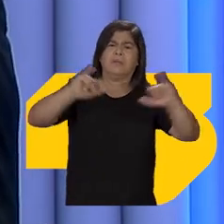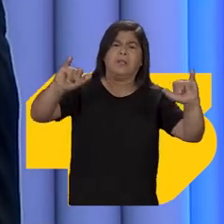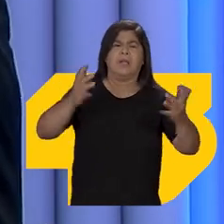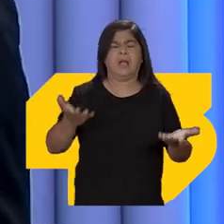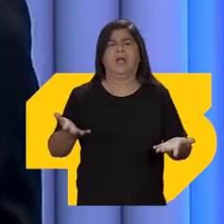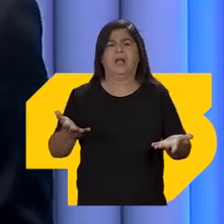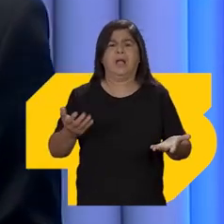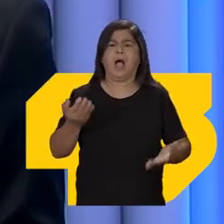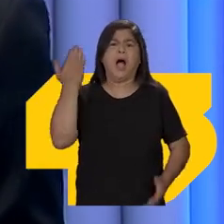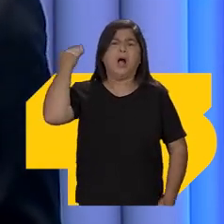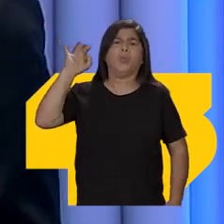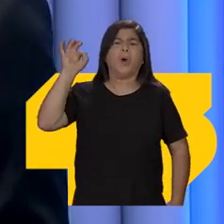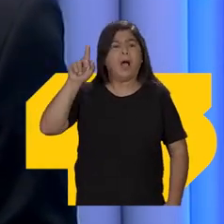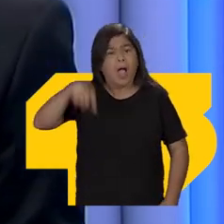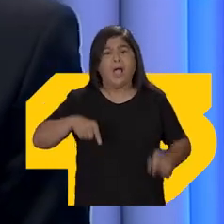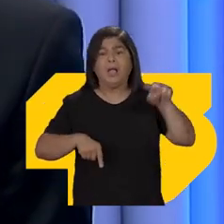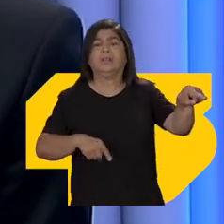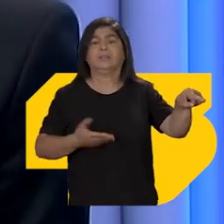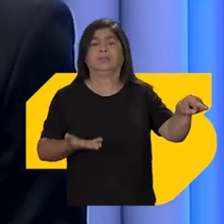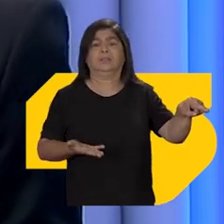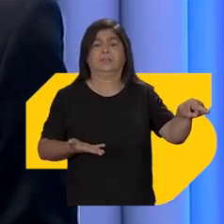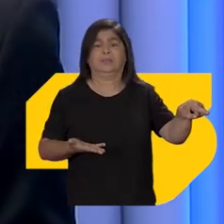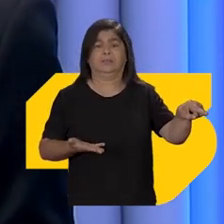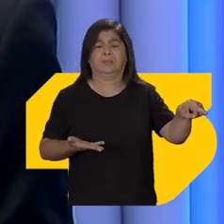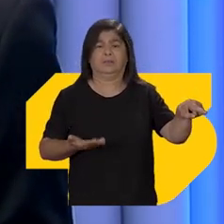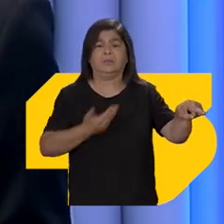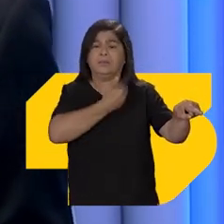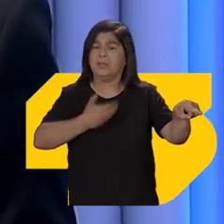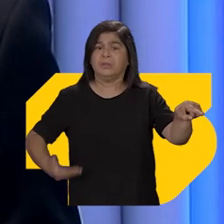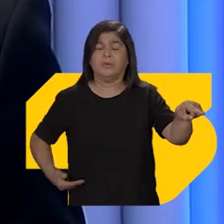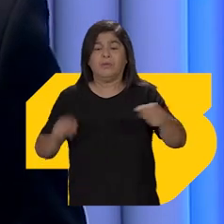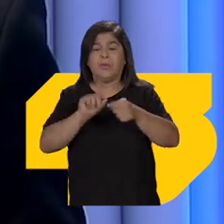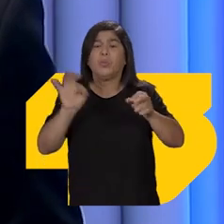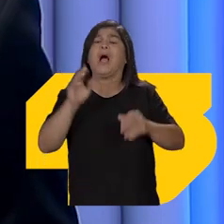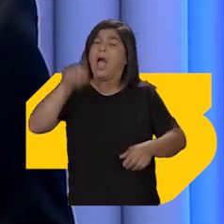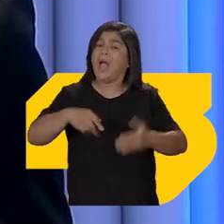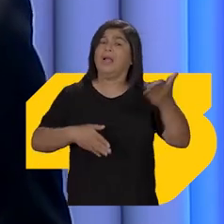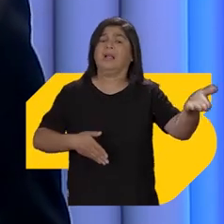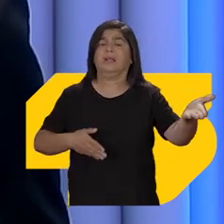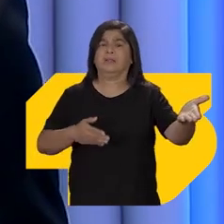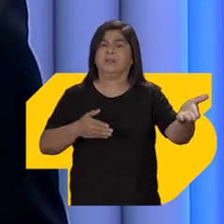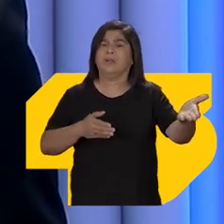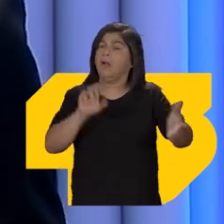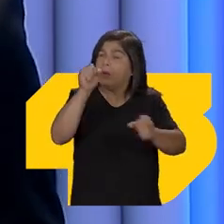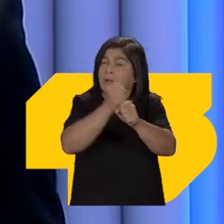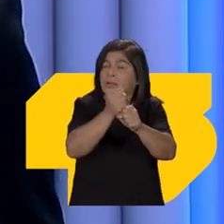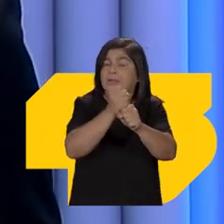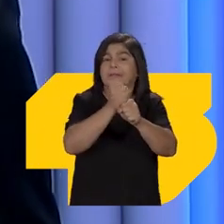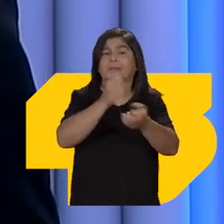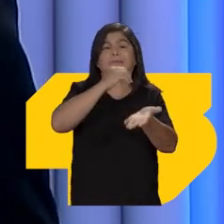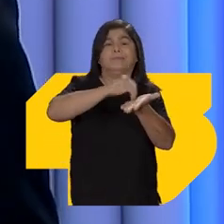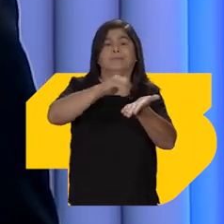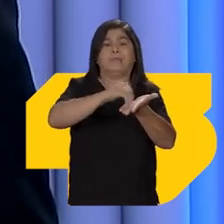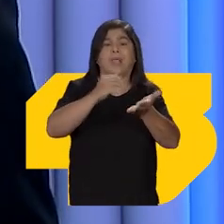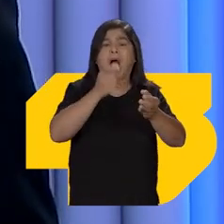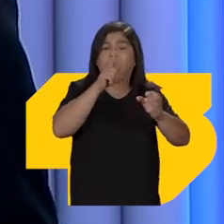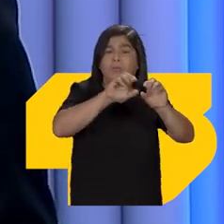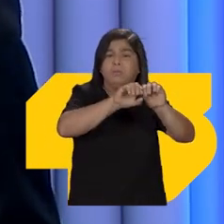fala que não fizeram lá atrás. Quem não fez foi ele mesmo. Porque ele foi secretário de recursos hídricos por oito anos.